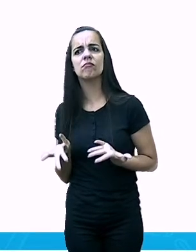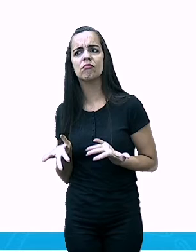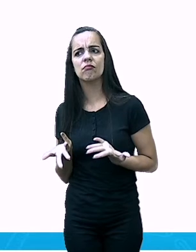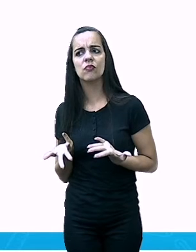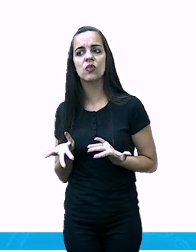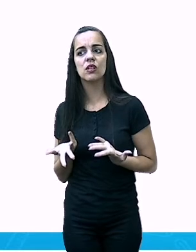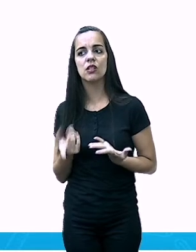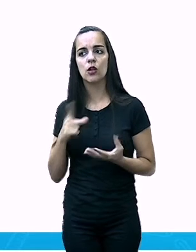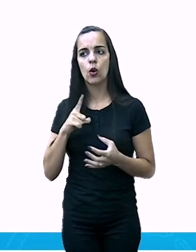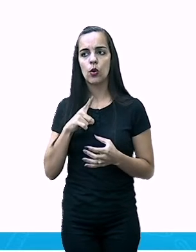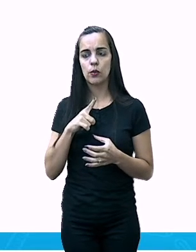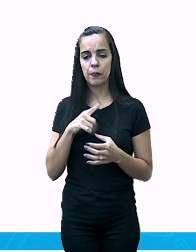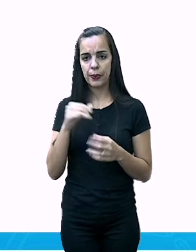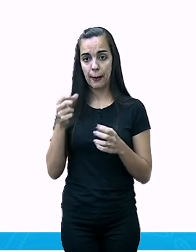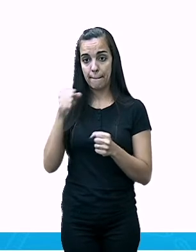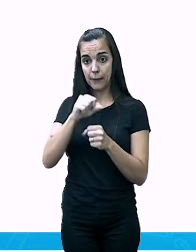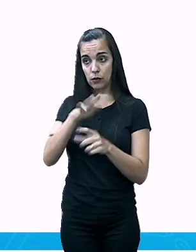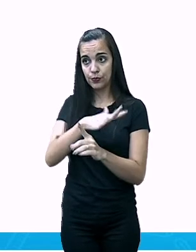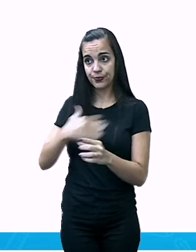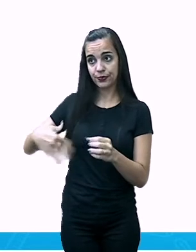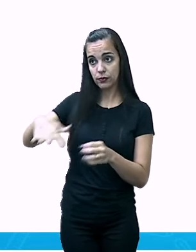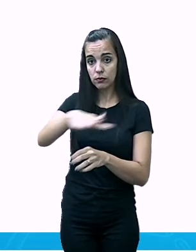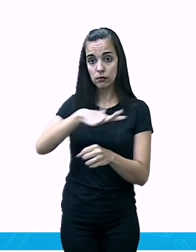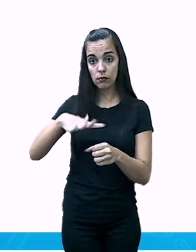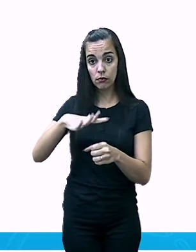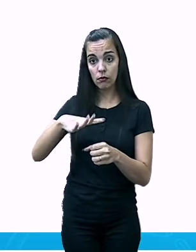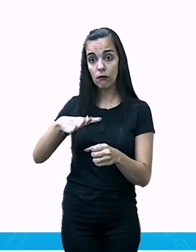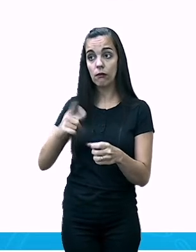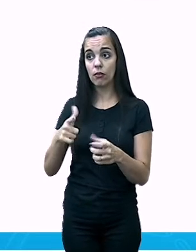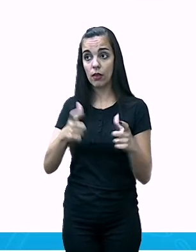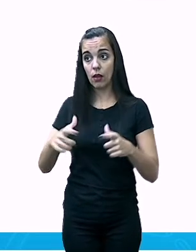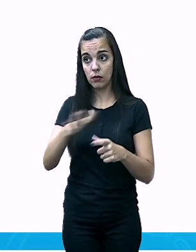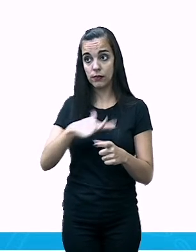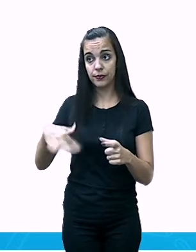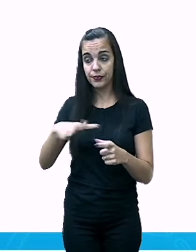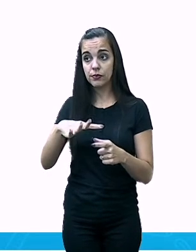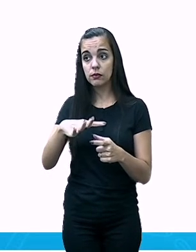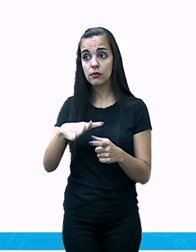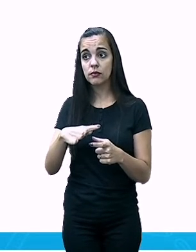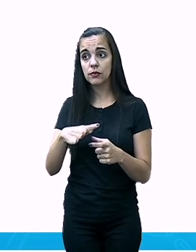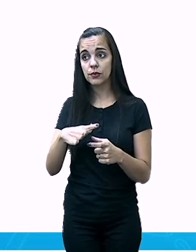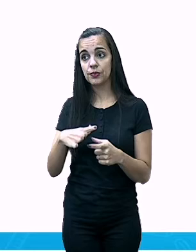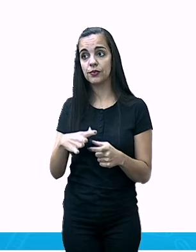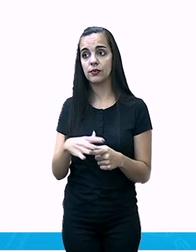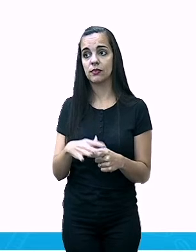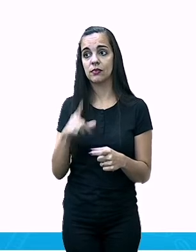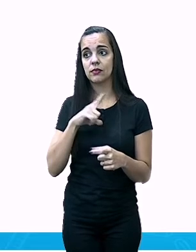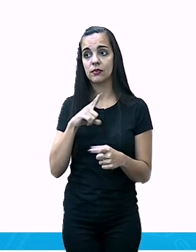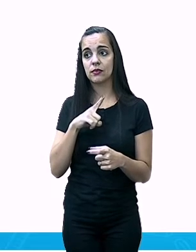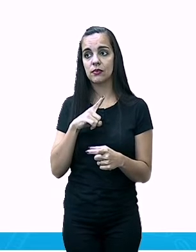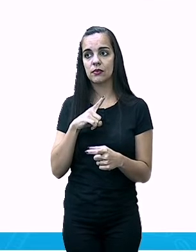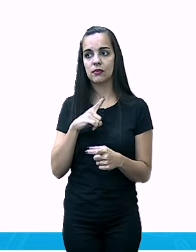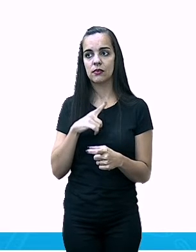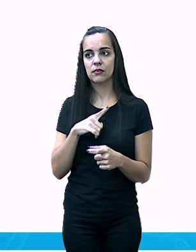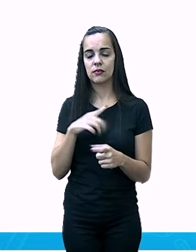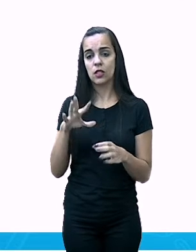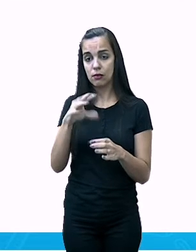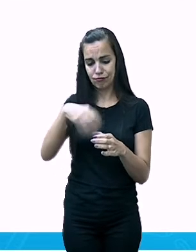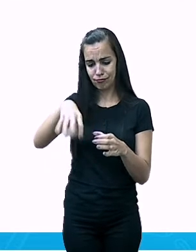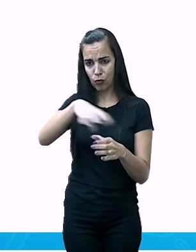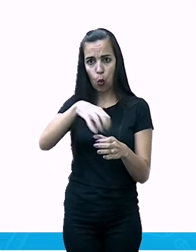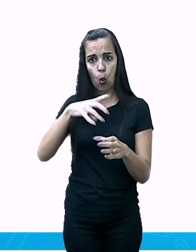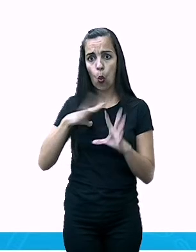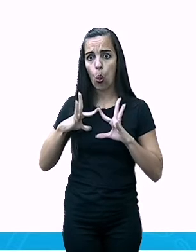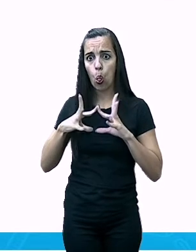todo o território de Mônaco, todo o território ali, aquela ilha, ela é toda povoada.